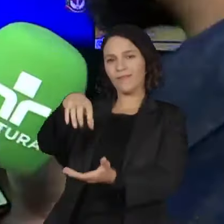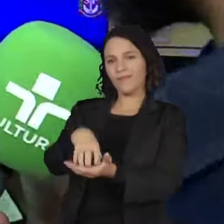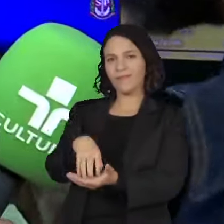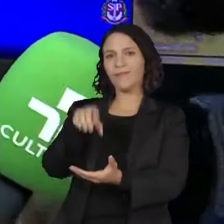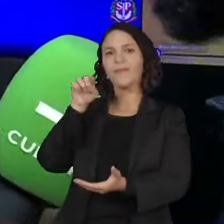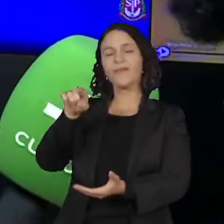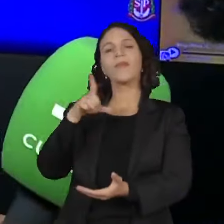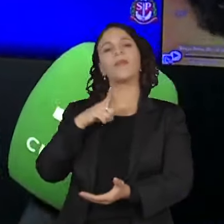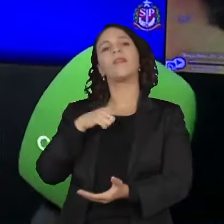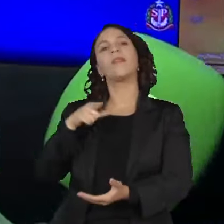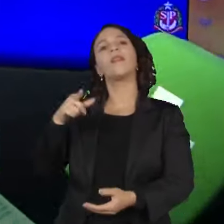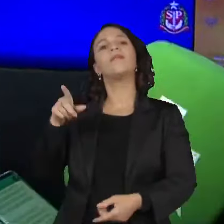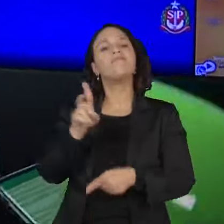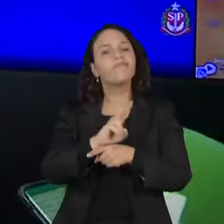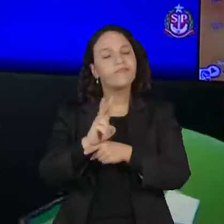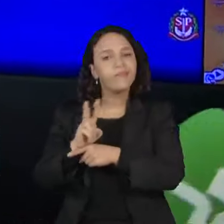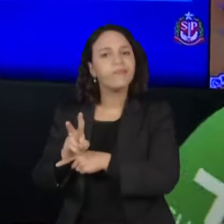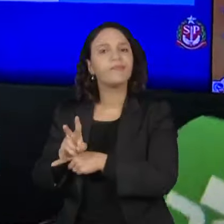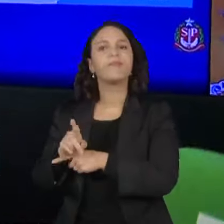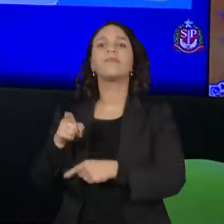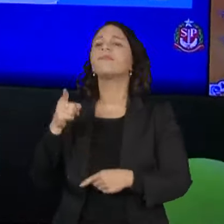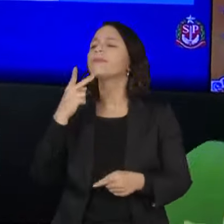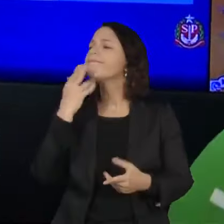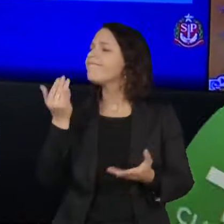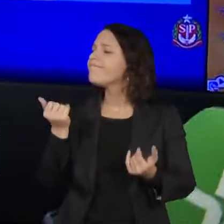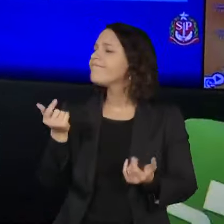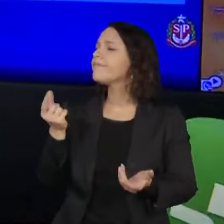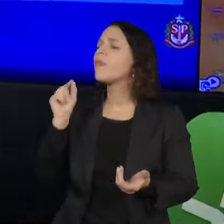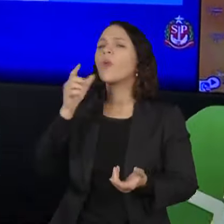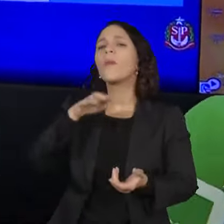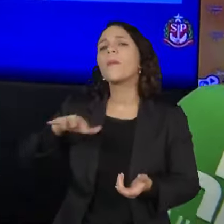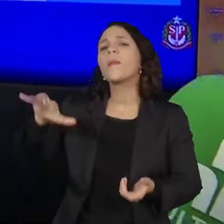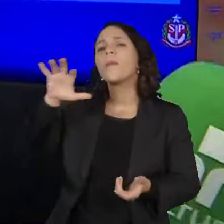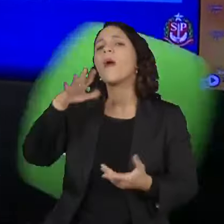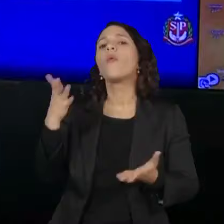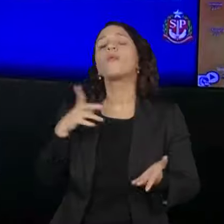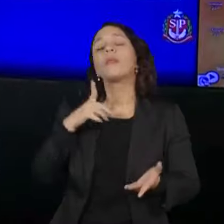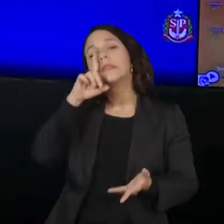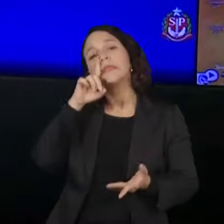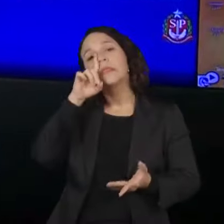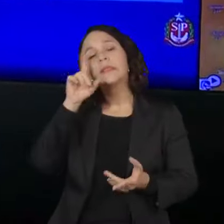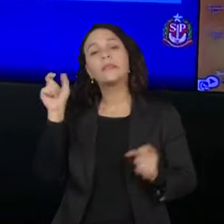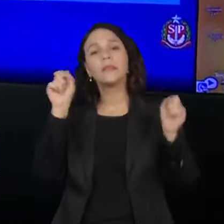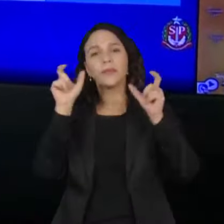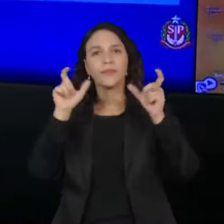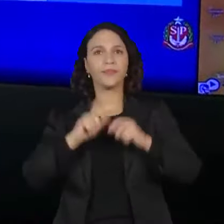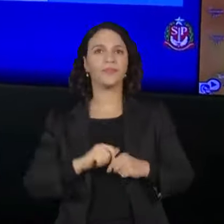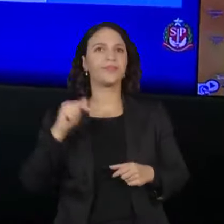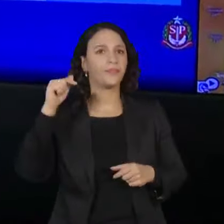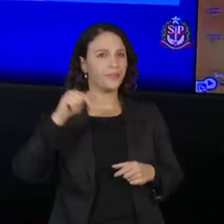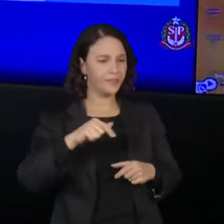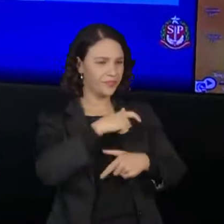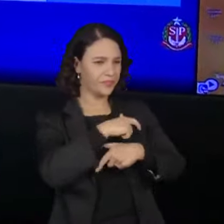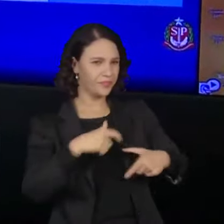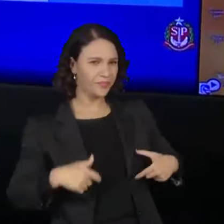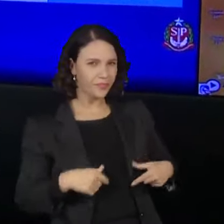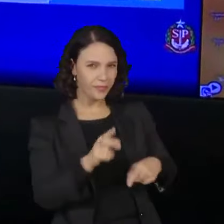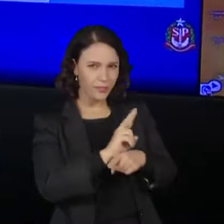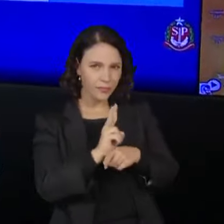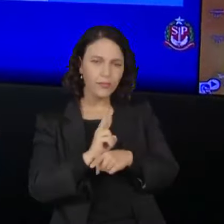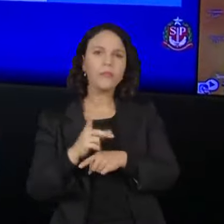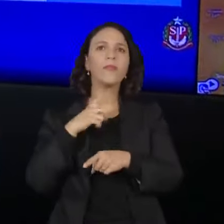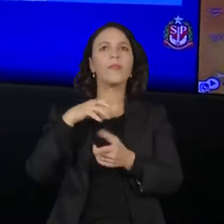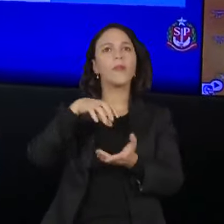Resposta da Defesa Civil aqui do Estado. Major, quais são as regiões e quais os níveis de alerta aí? A Defesa Civil do Estado, através do nosso Centro de